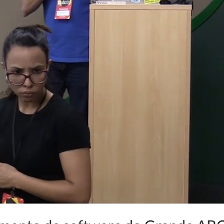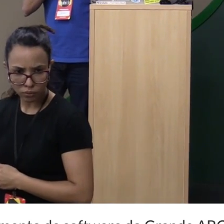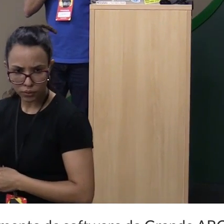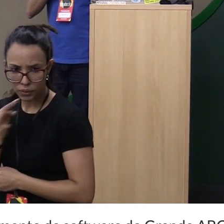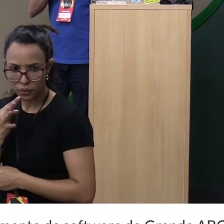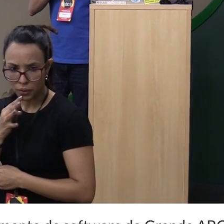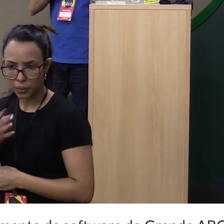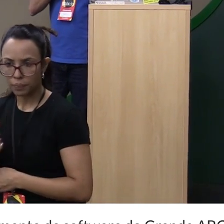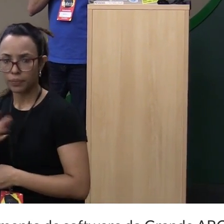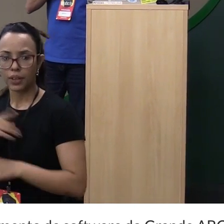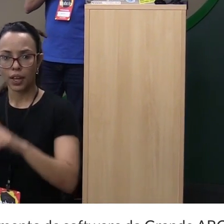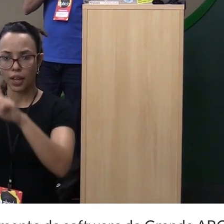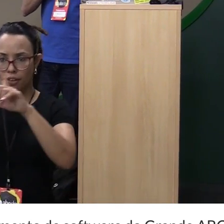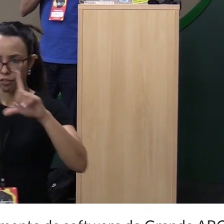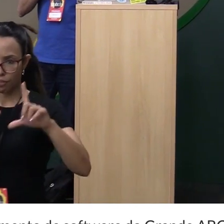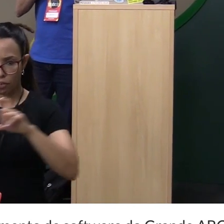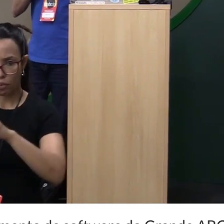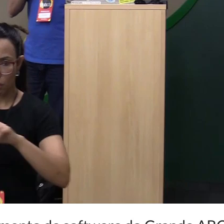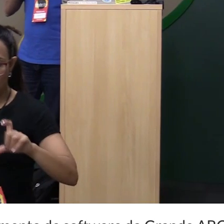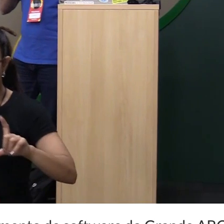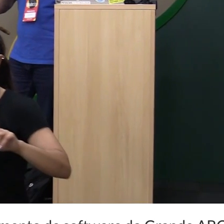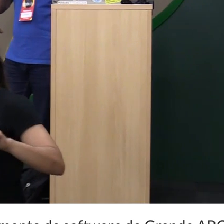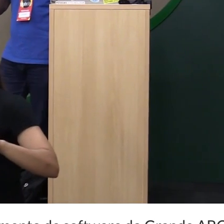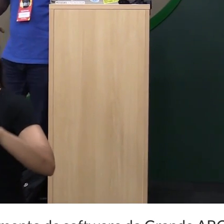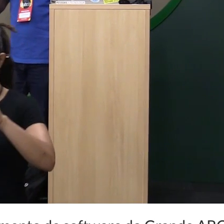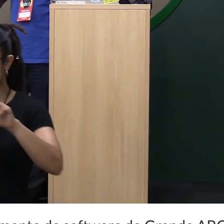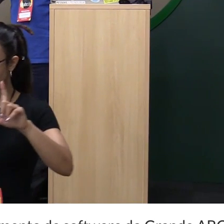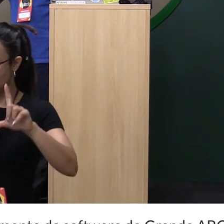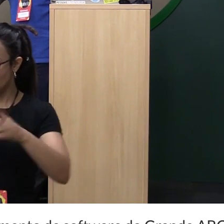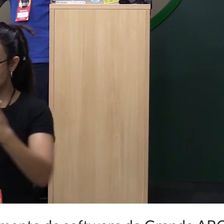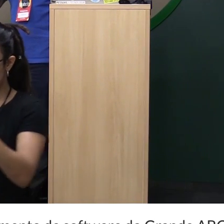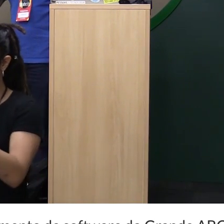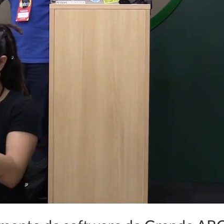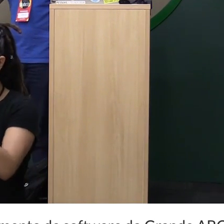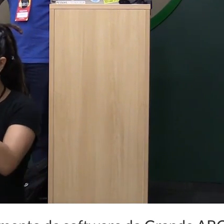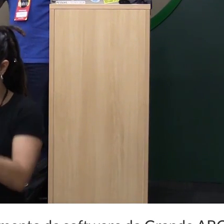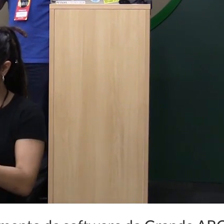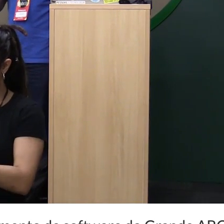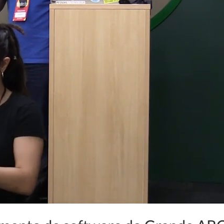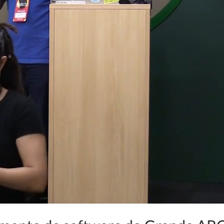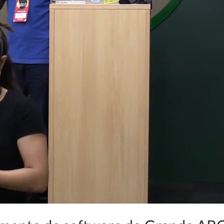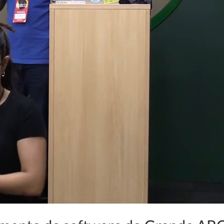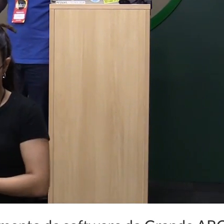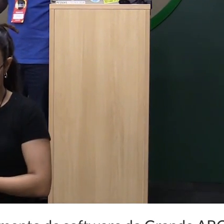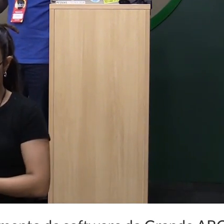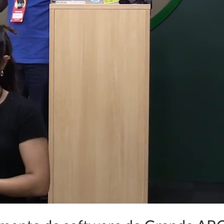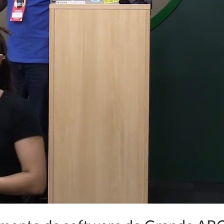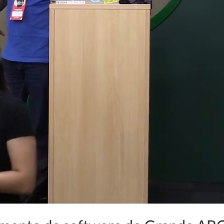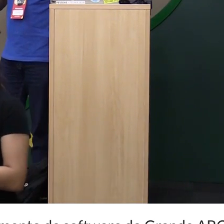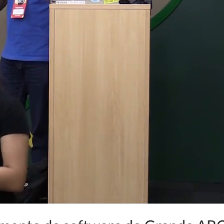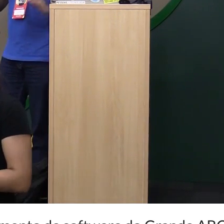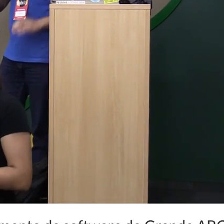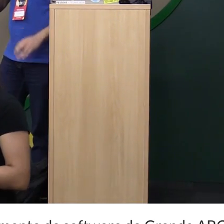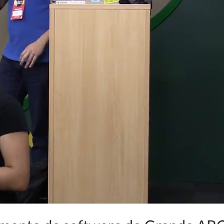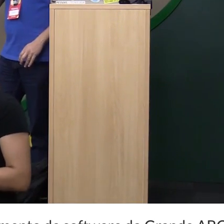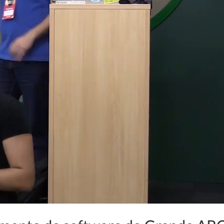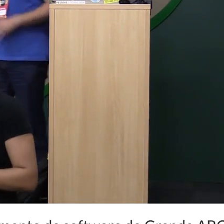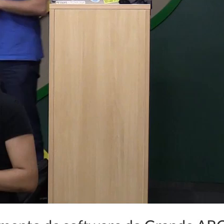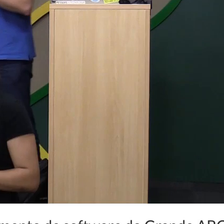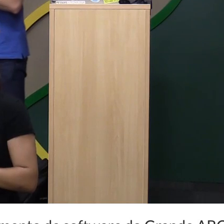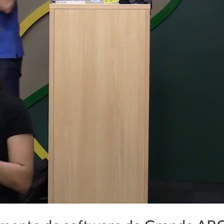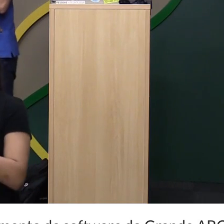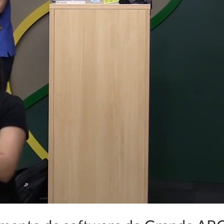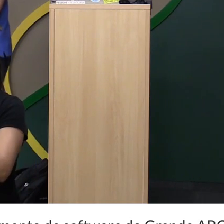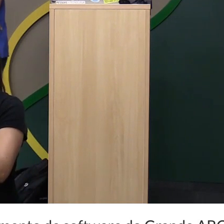Tem a foto, tem o nome e a descrição dos palestrantes. Eu vou só extrair o nome como um exemplo. Primeira coisa,